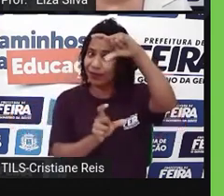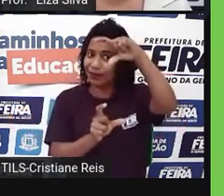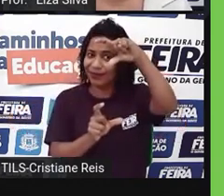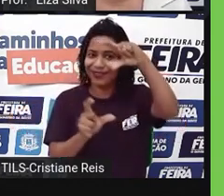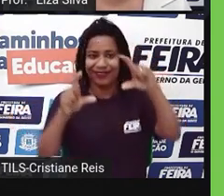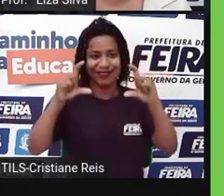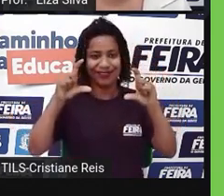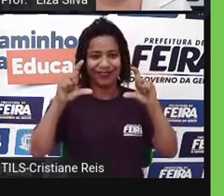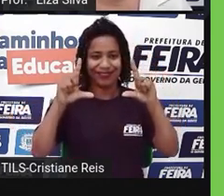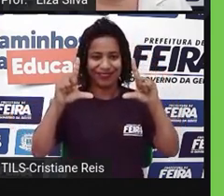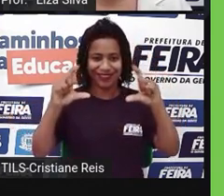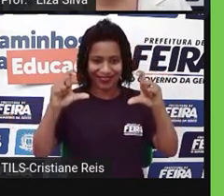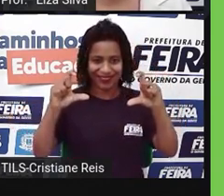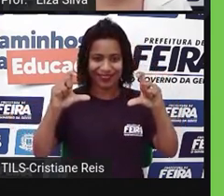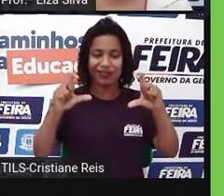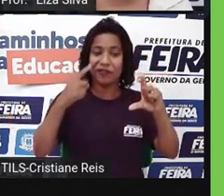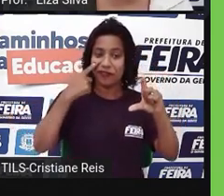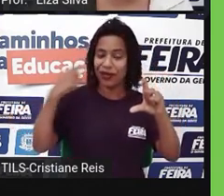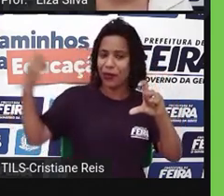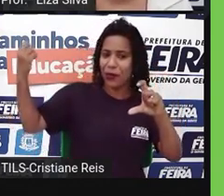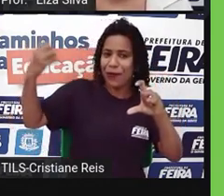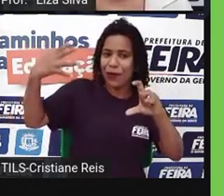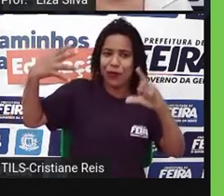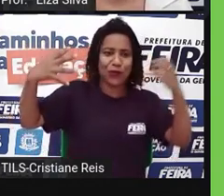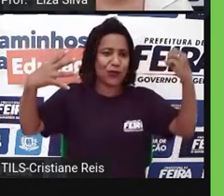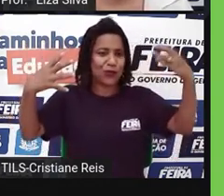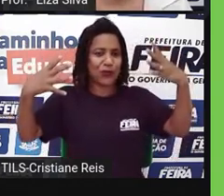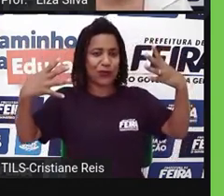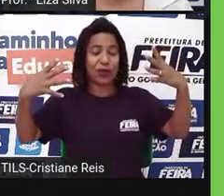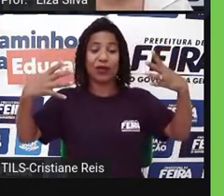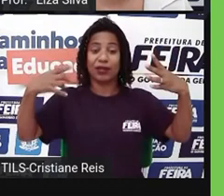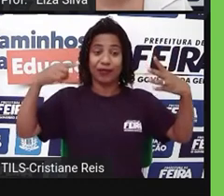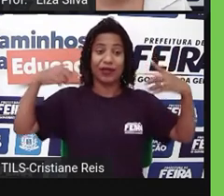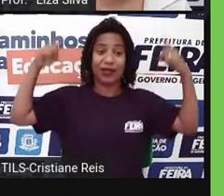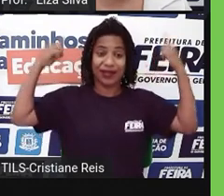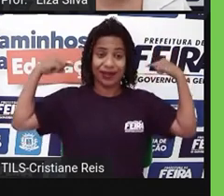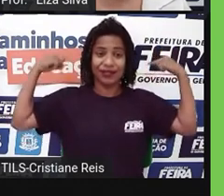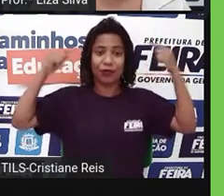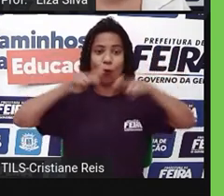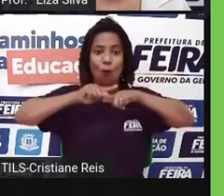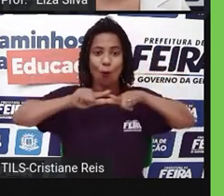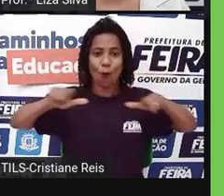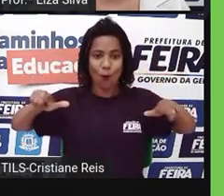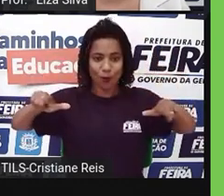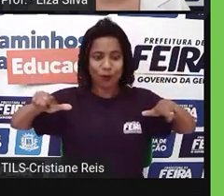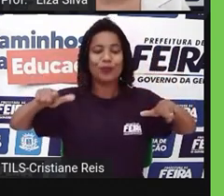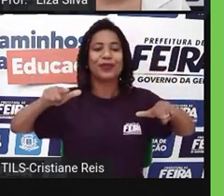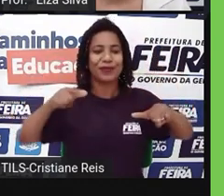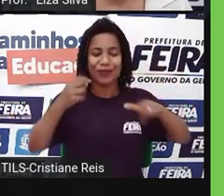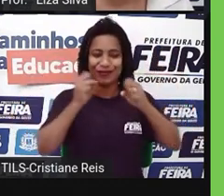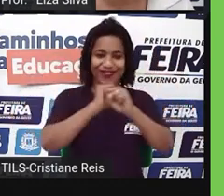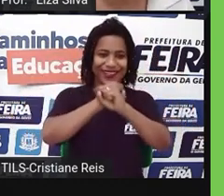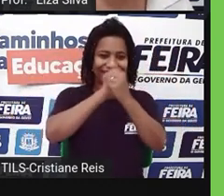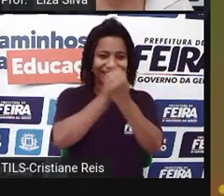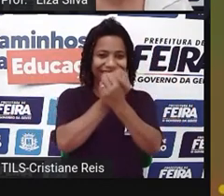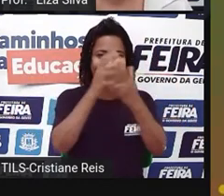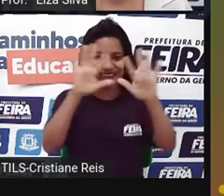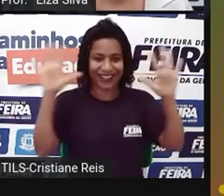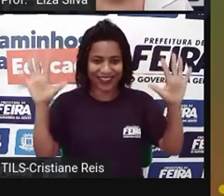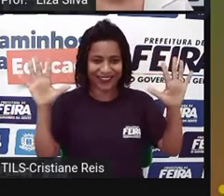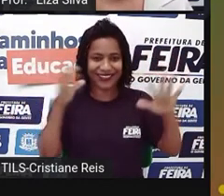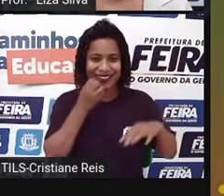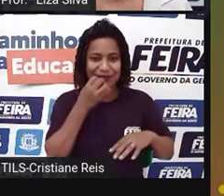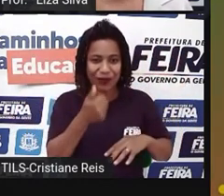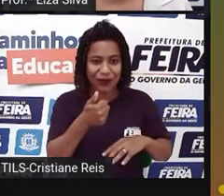E preste atenção à questão de luz, fundo, para que a sua foto fique bem nítida e bem legal. Ok, students?